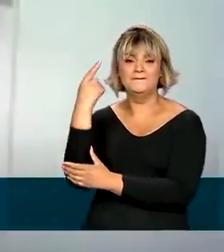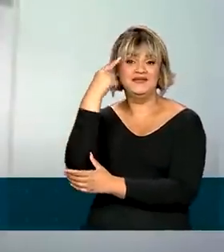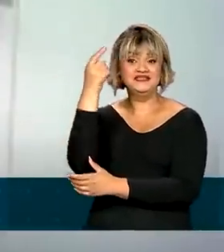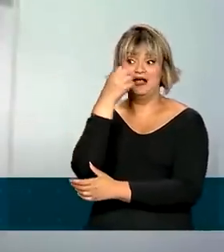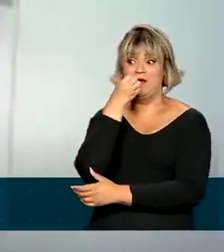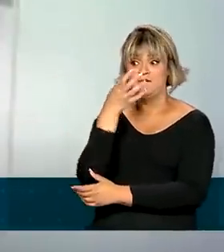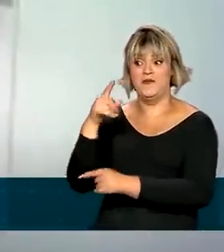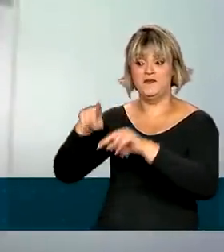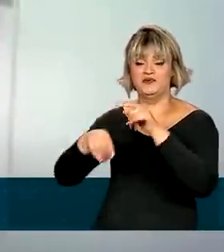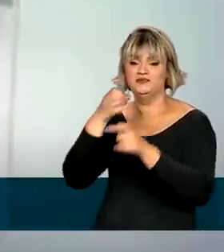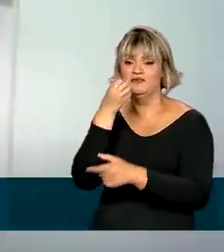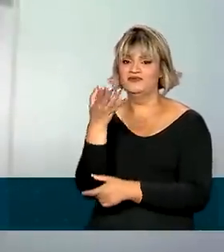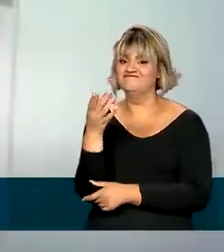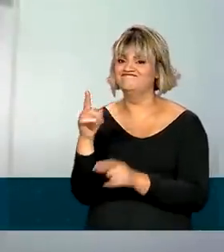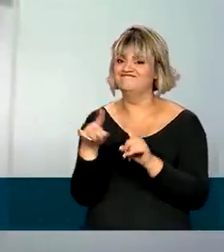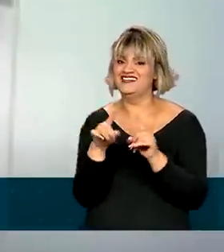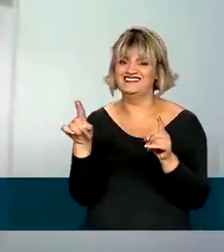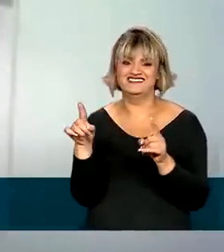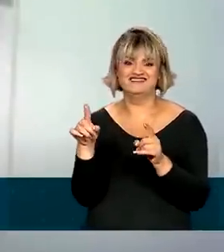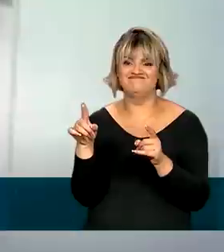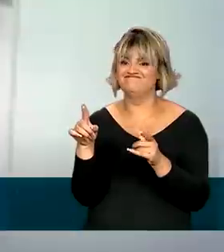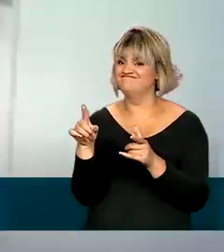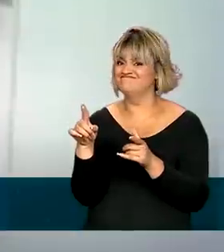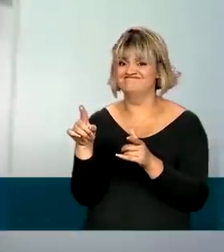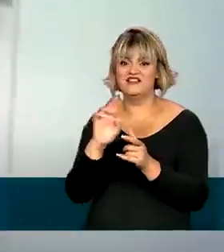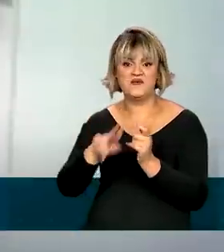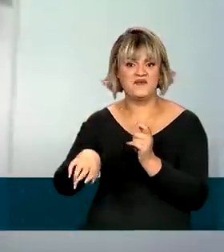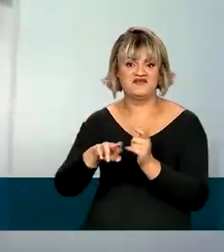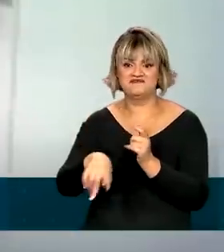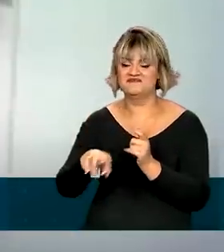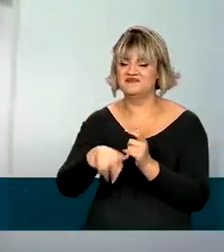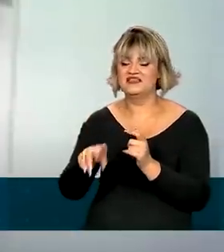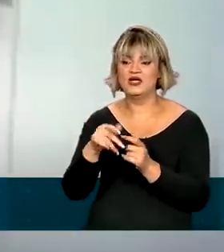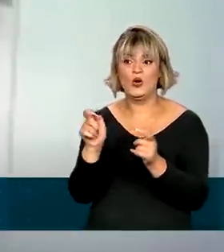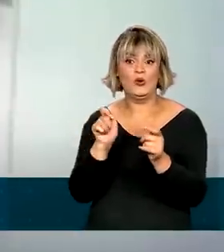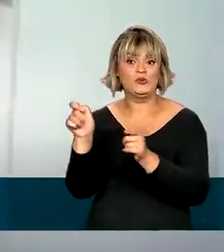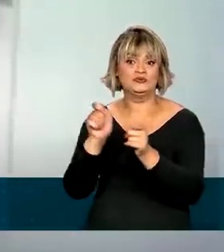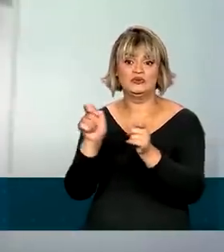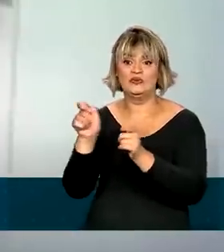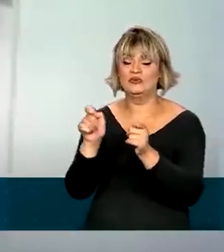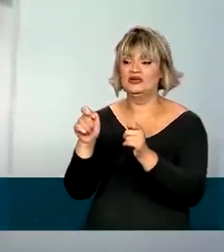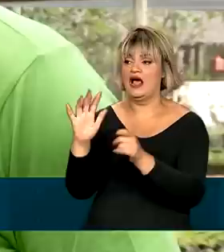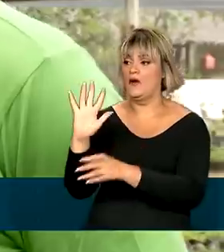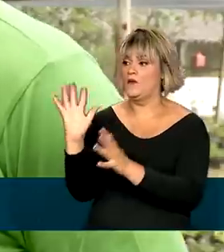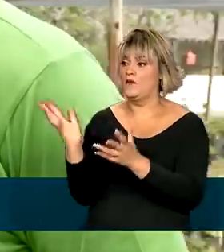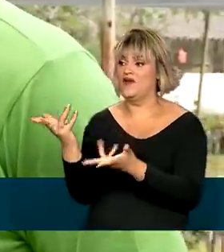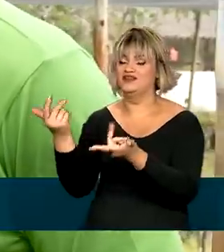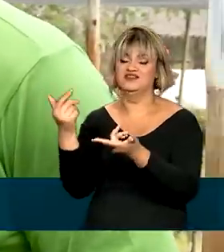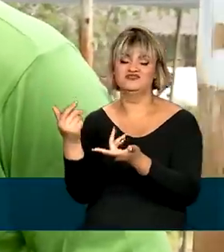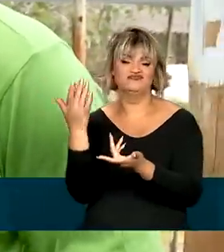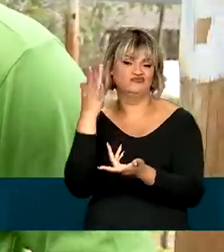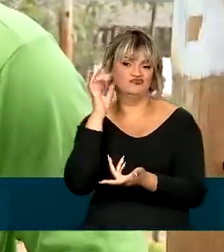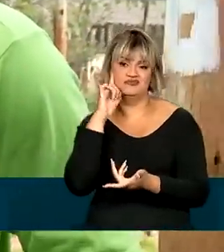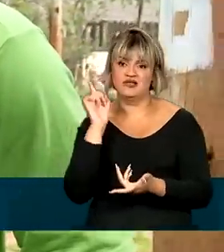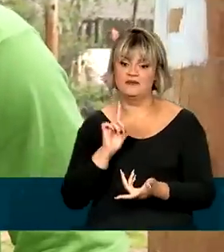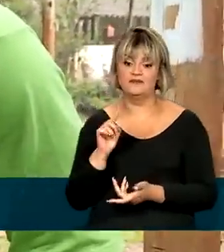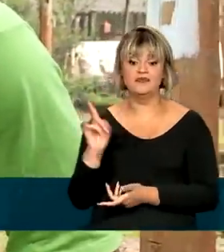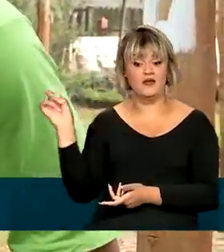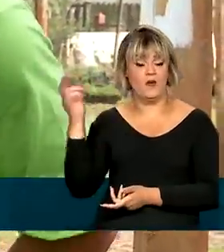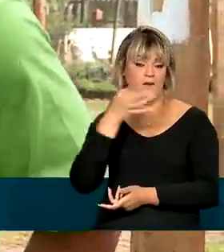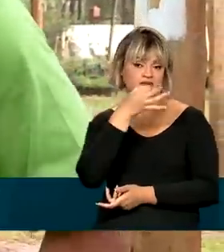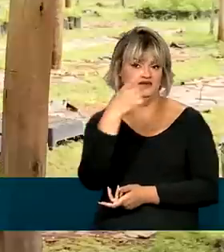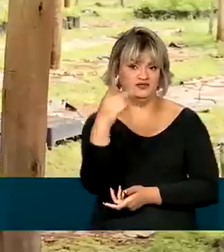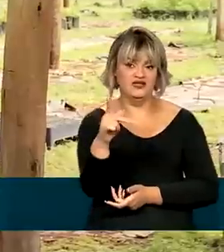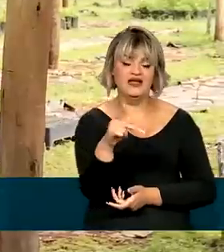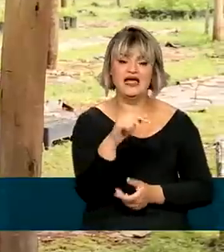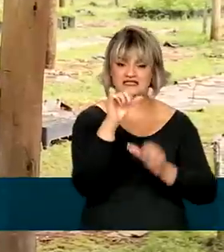adquirindo um produto e, na verdade, está adquirindo outro. E também não tem nenhum controle em relação à qualidade. Na avaliação de Silvio, as